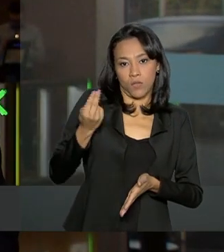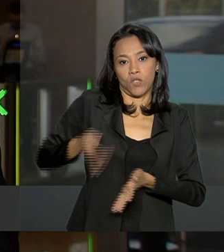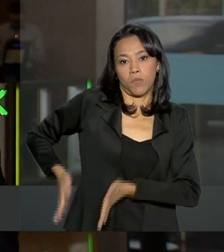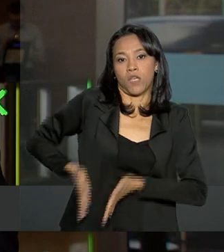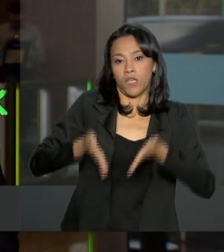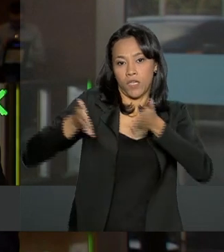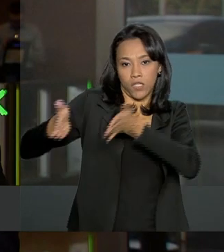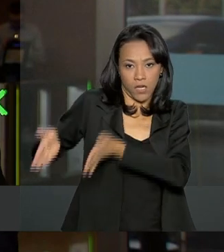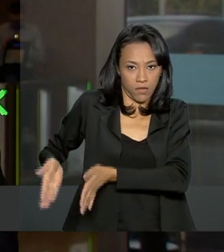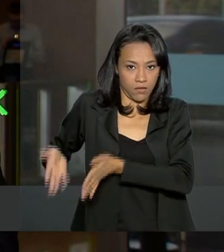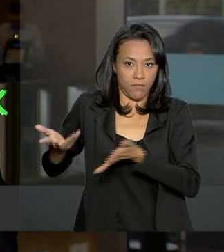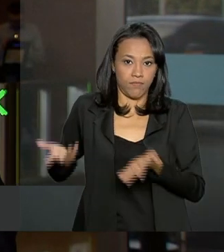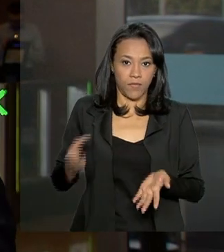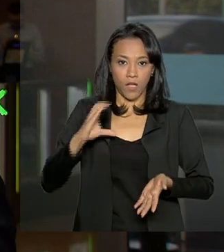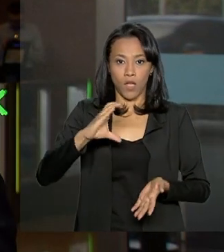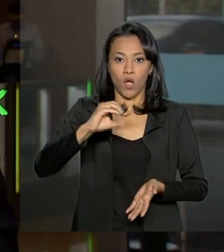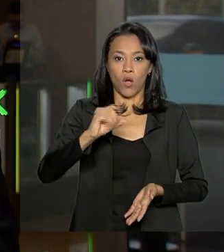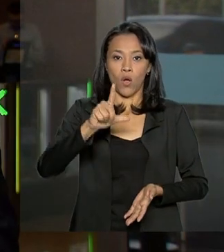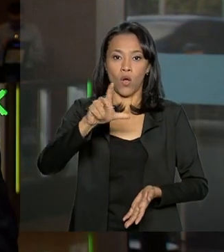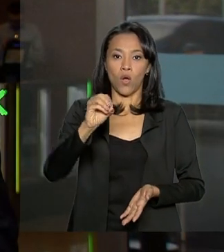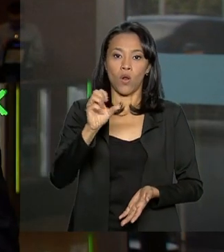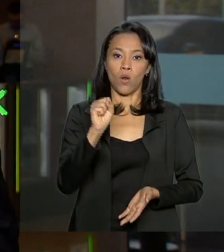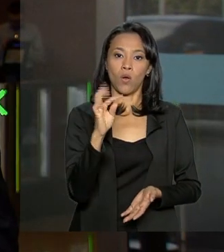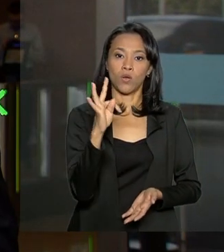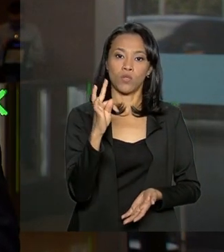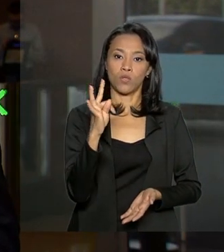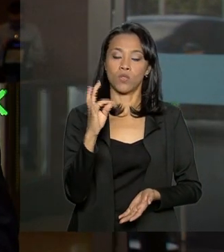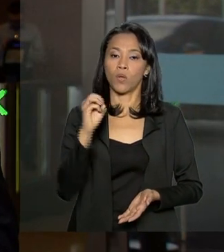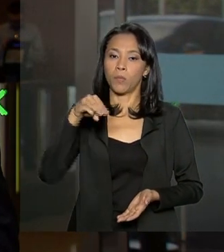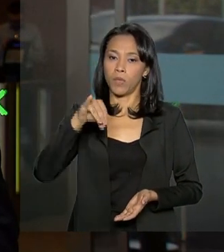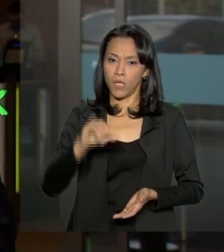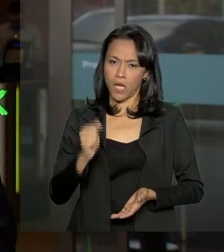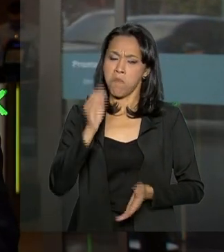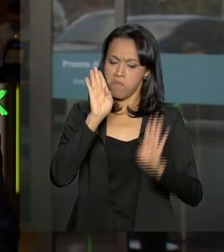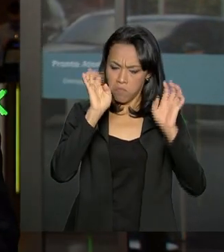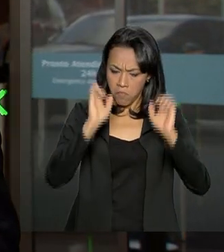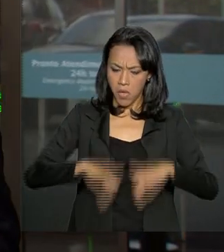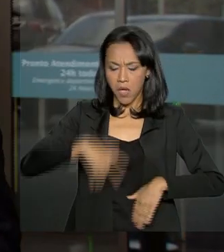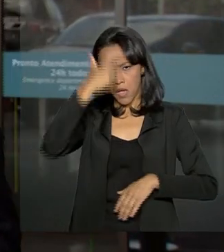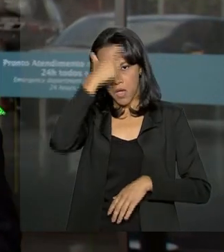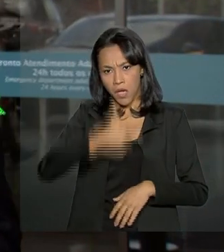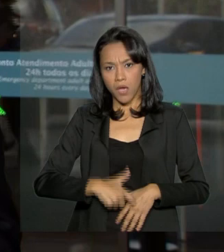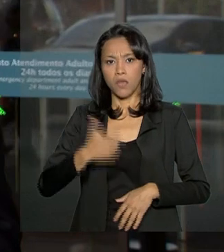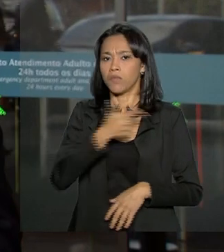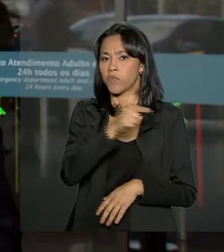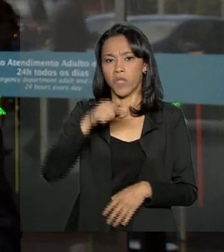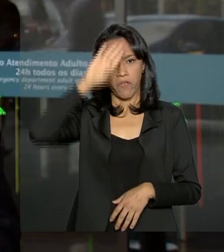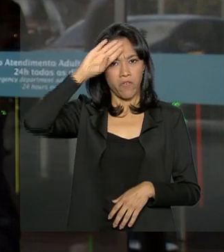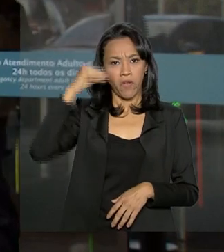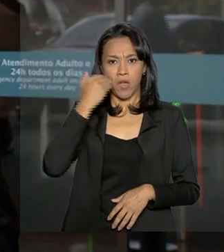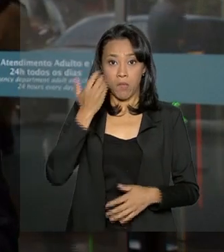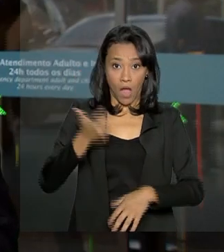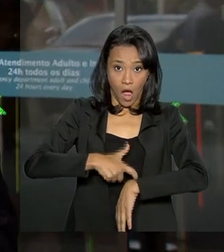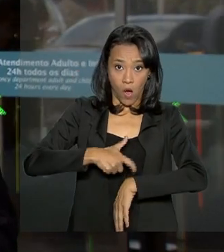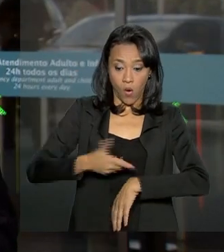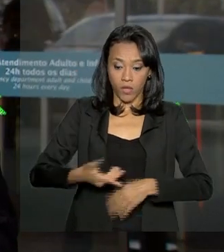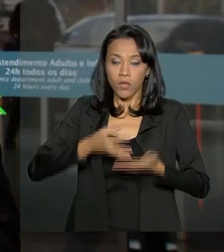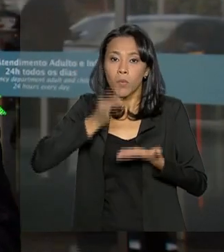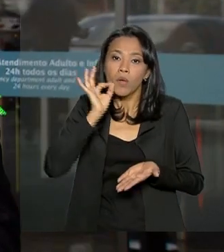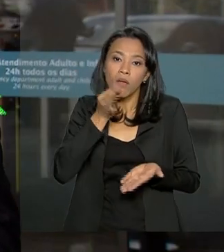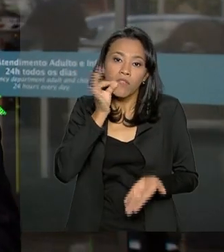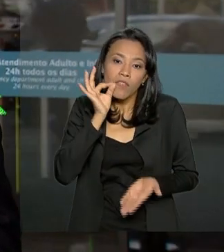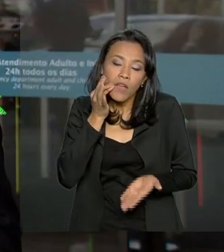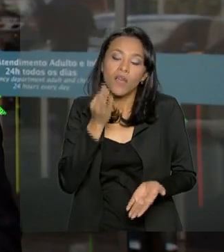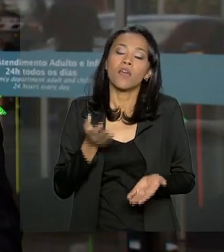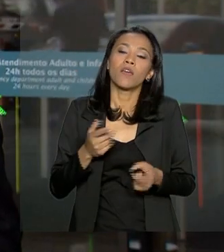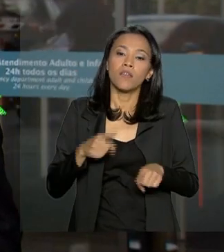da bolsa de colostomia. Ele passou a noite bem, sem febre, está neste momento tomando café da manhã e também comendo alguns